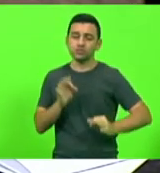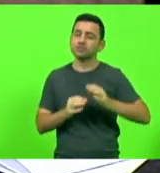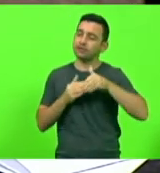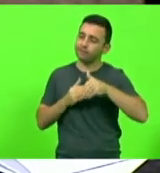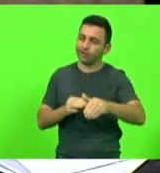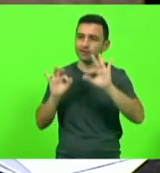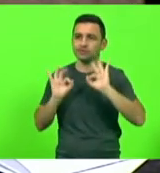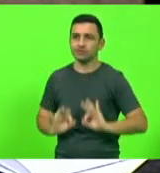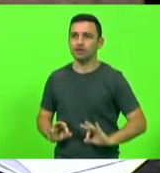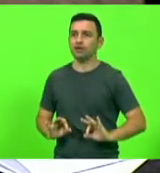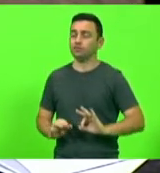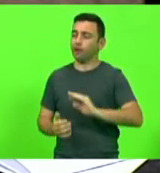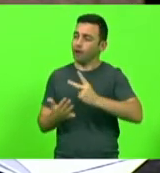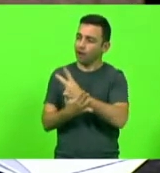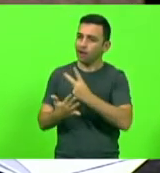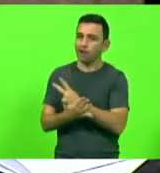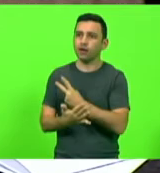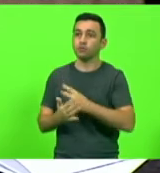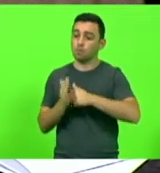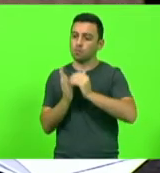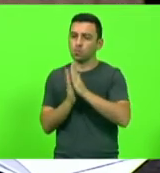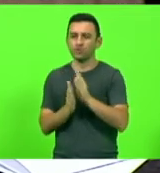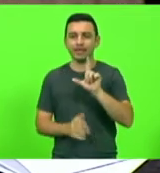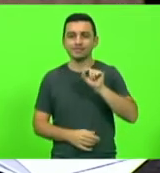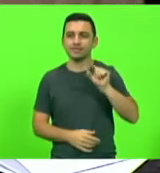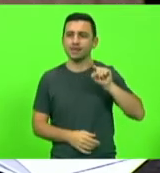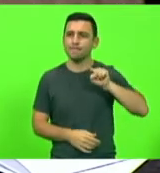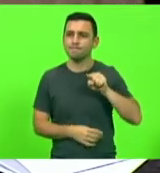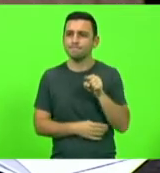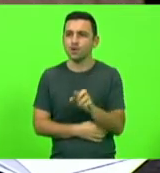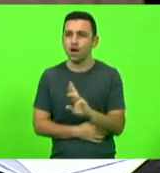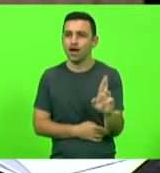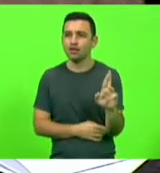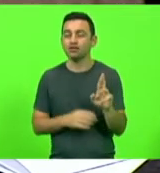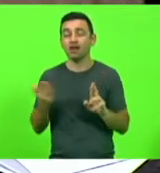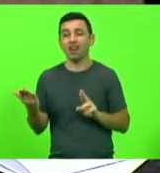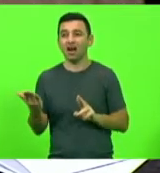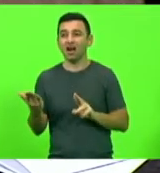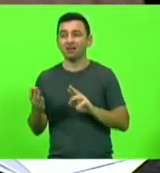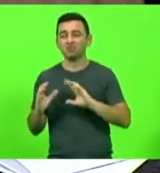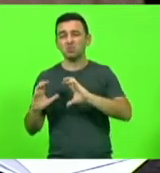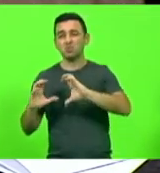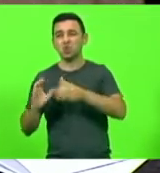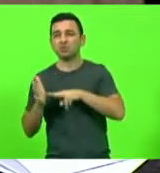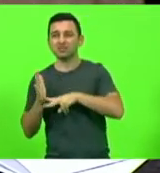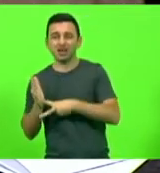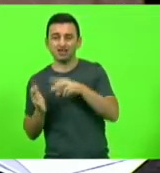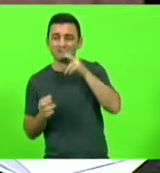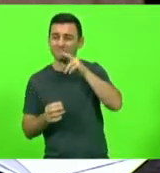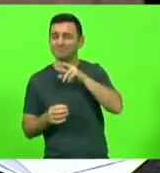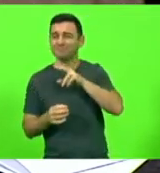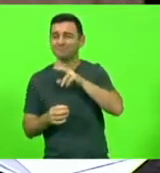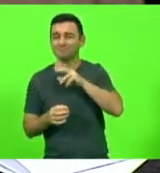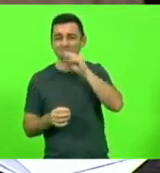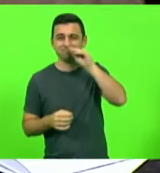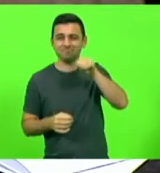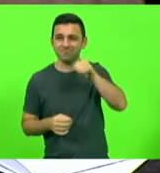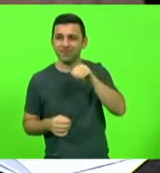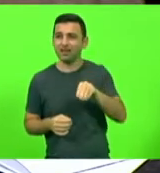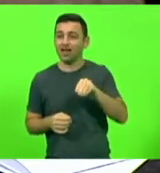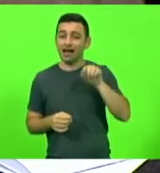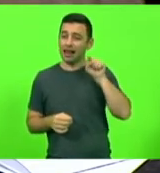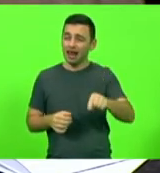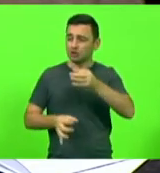requisitos, vai declarar uma multa de 100 mil, o sindicato vai ignorar, a justiça vai triplicar a multa, o sindicato vai